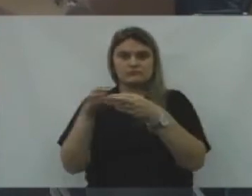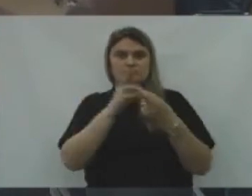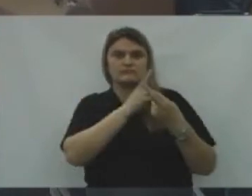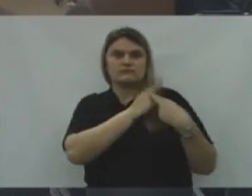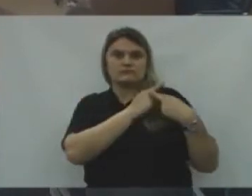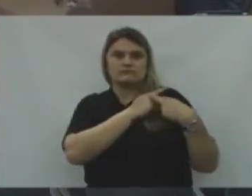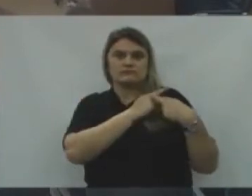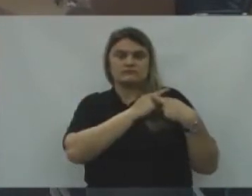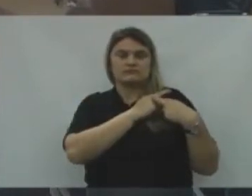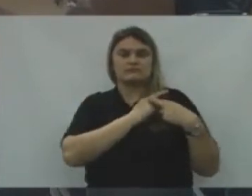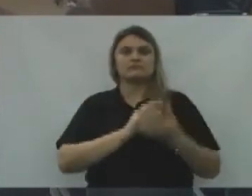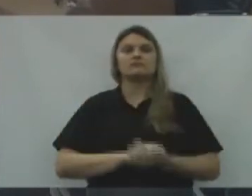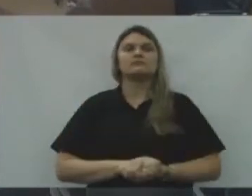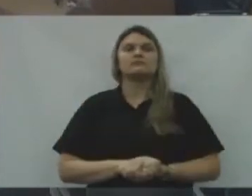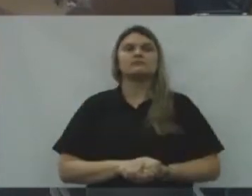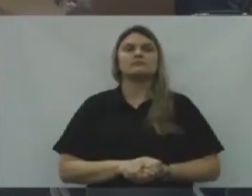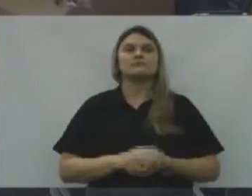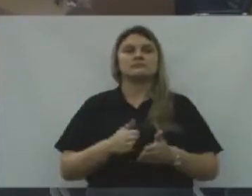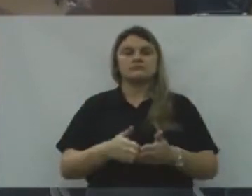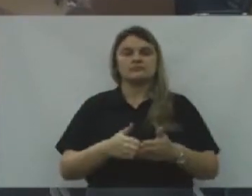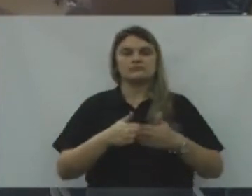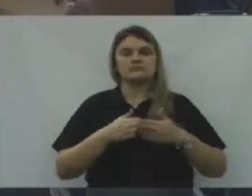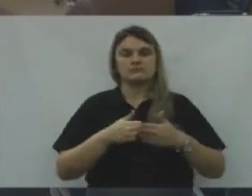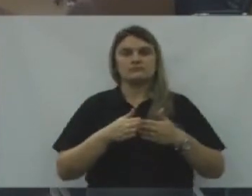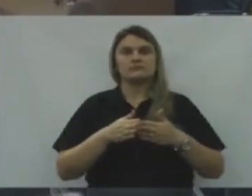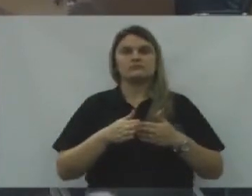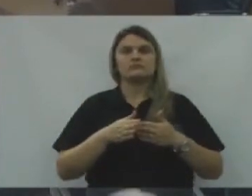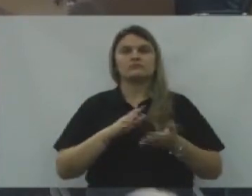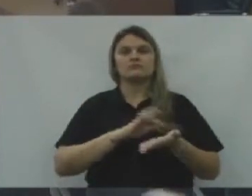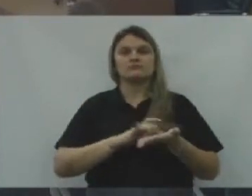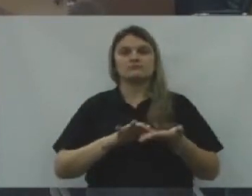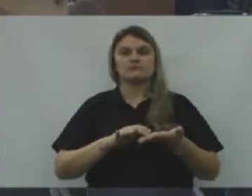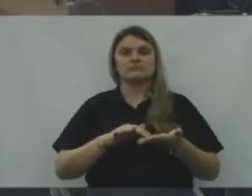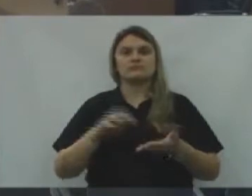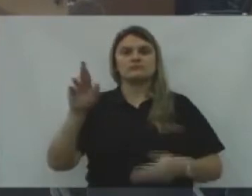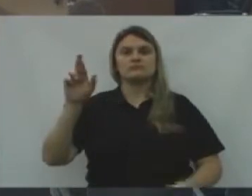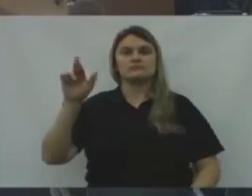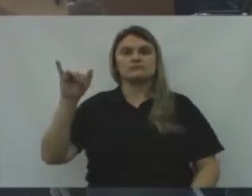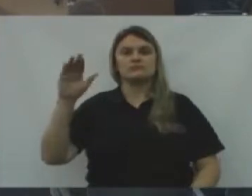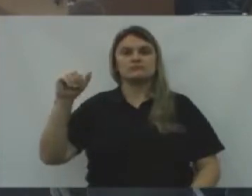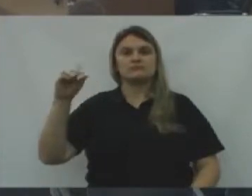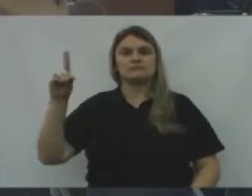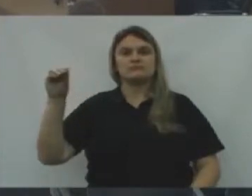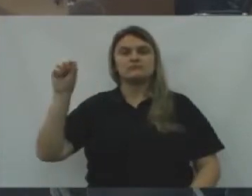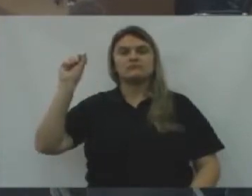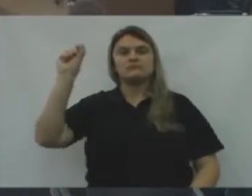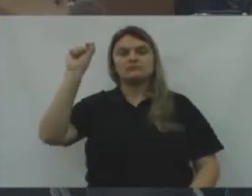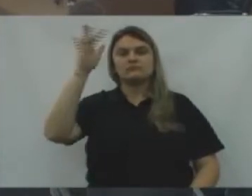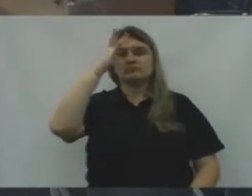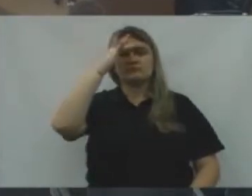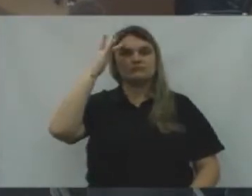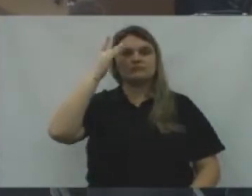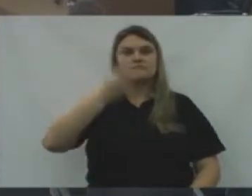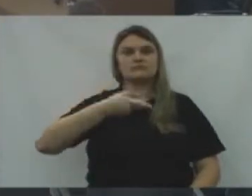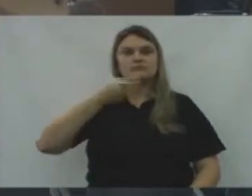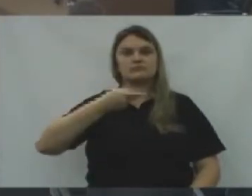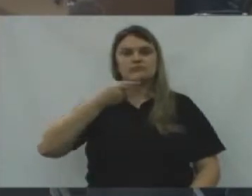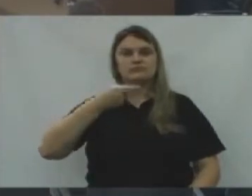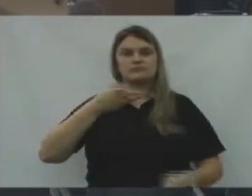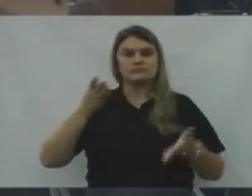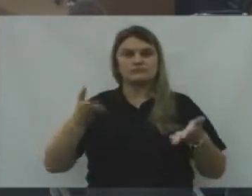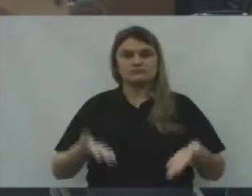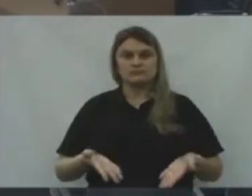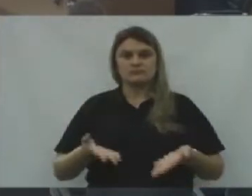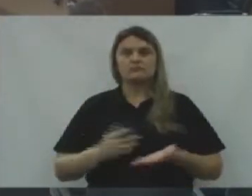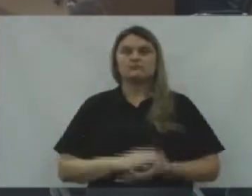competentes. Solicito aí, então, ao secretário Sass, Para que informe se tem algum dos edis inscritos